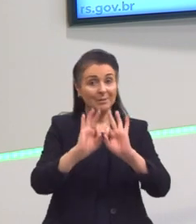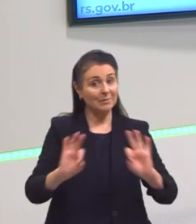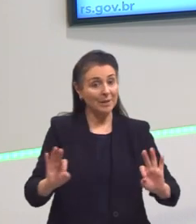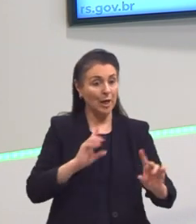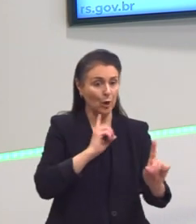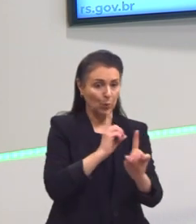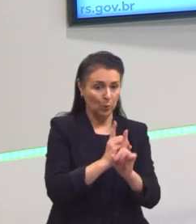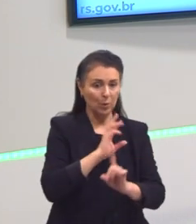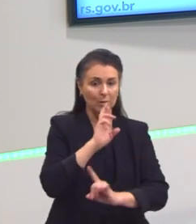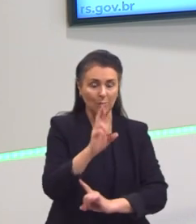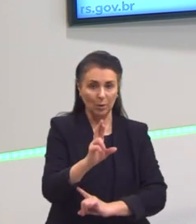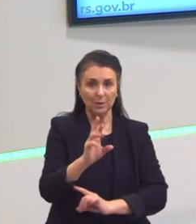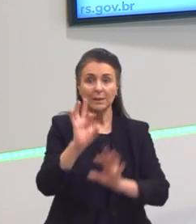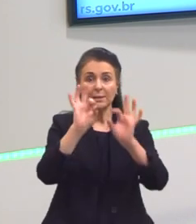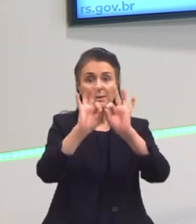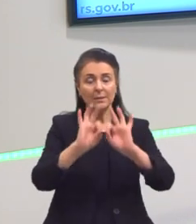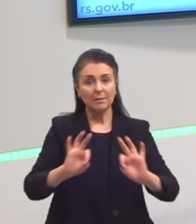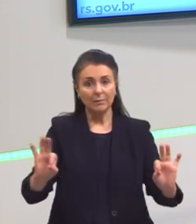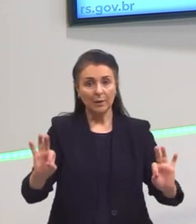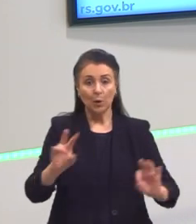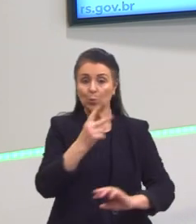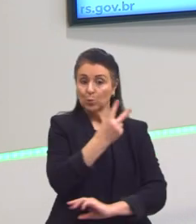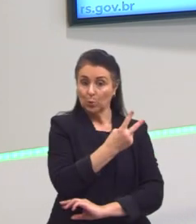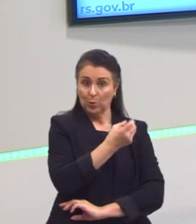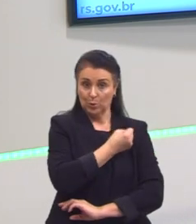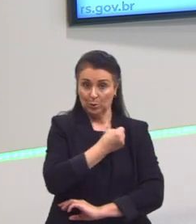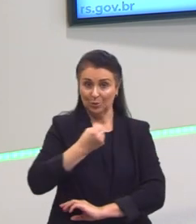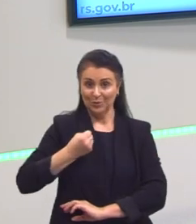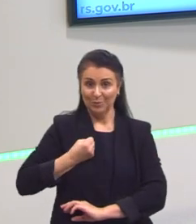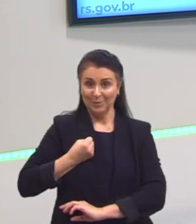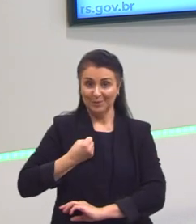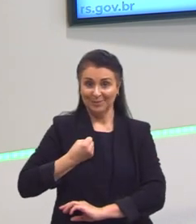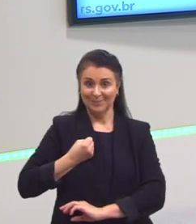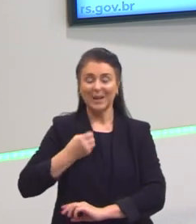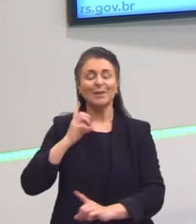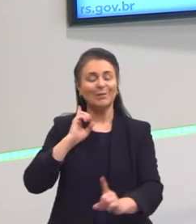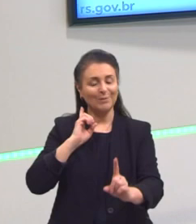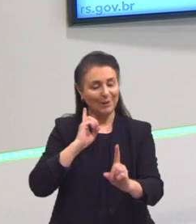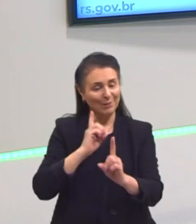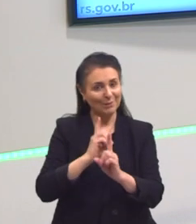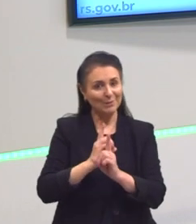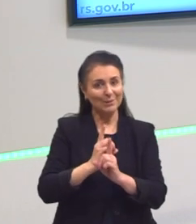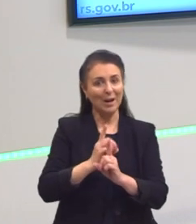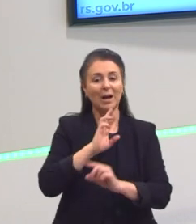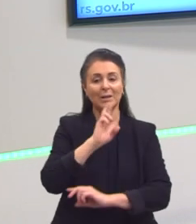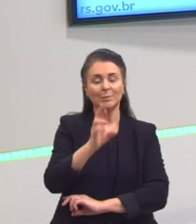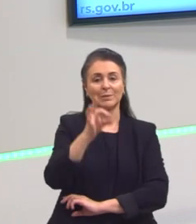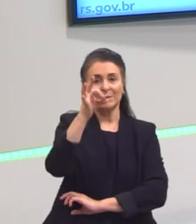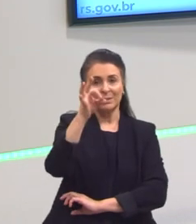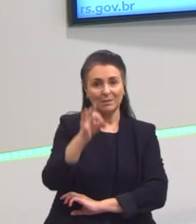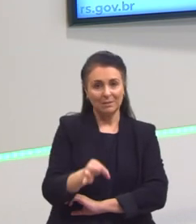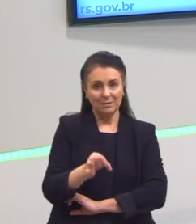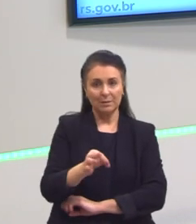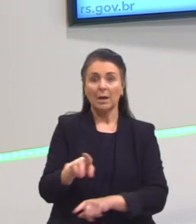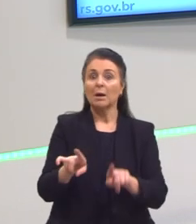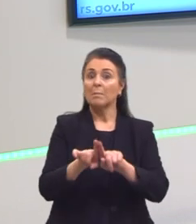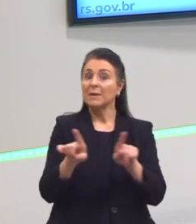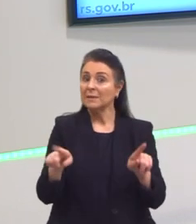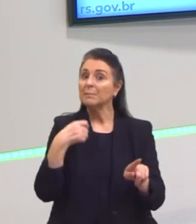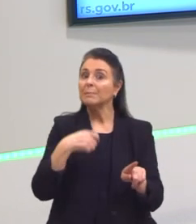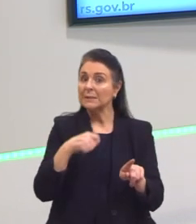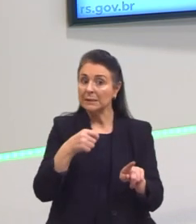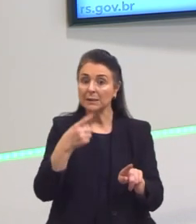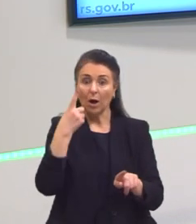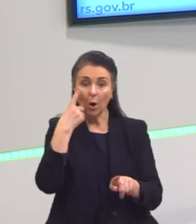né? Os dois valores, numerador e denominador. Simplifica que tu vai achar a alternativa correta. Mas, sempre verifica se precisa